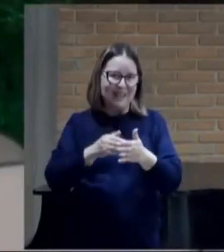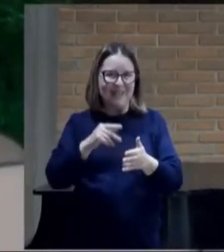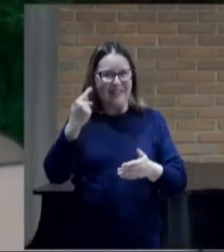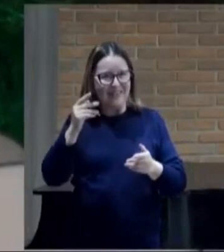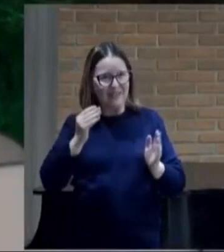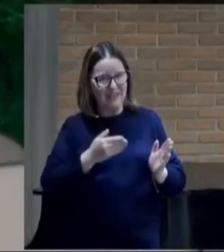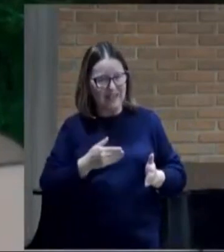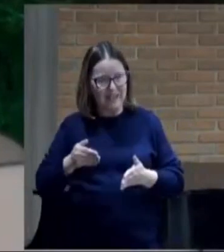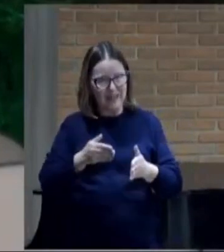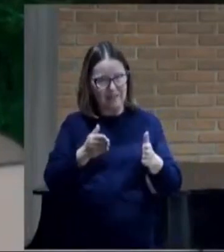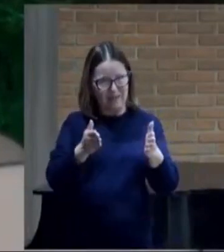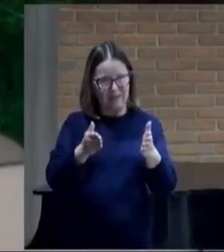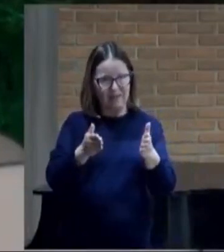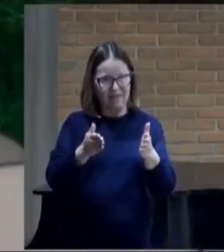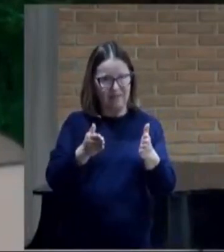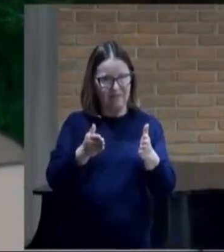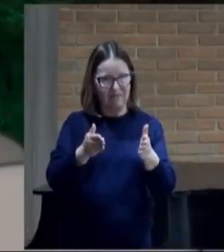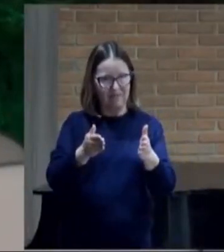Não tem opção